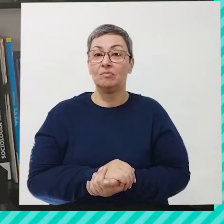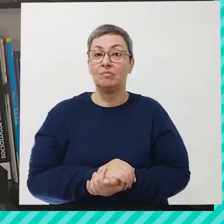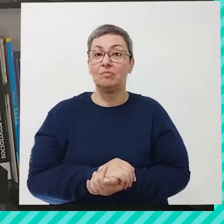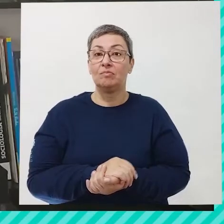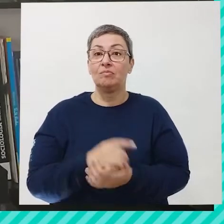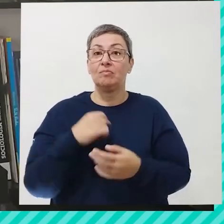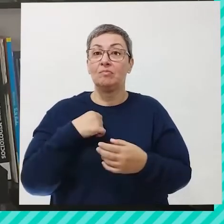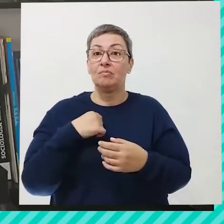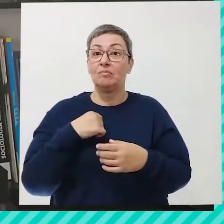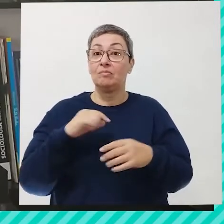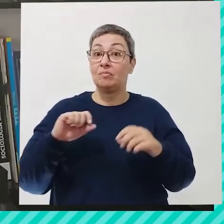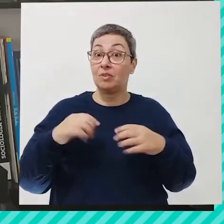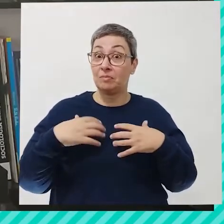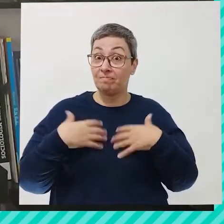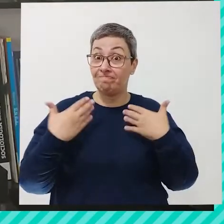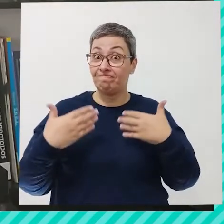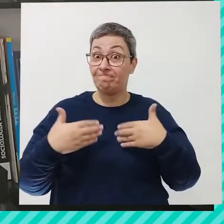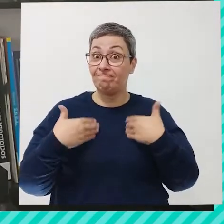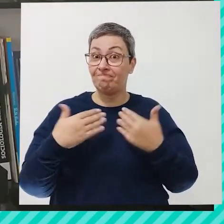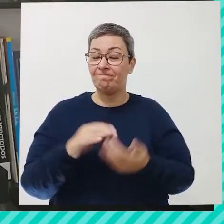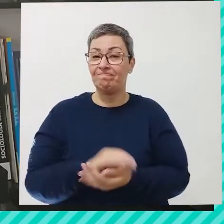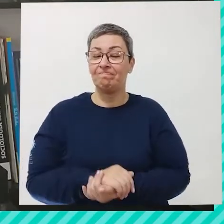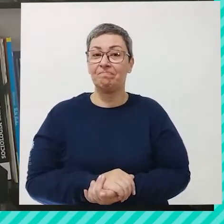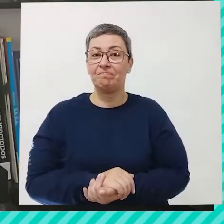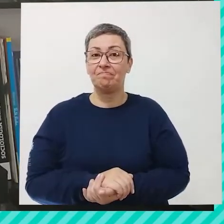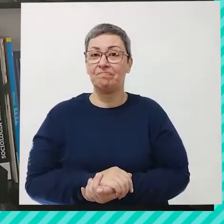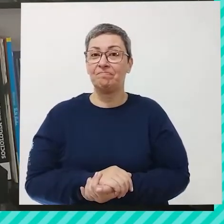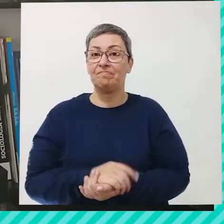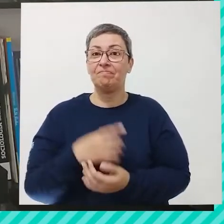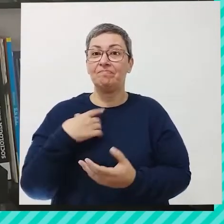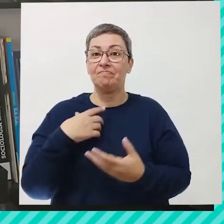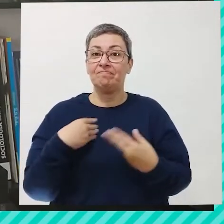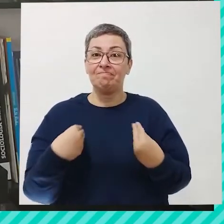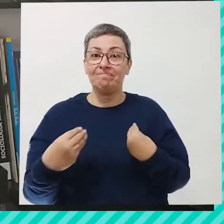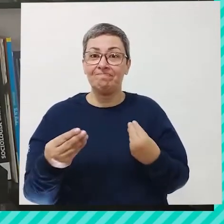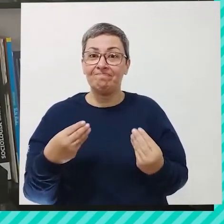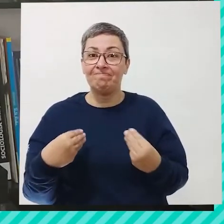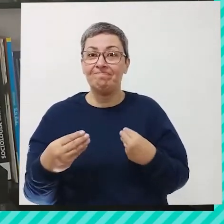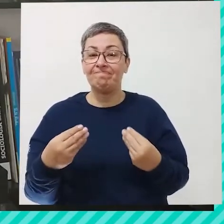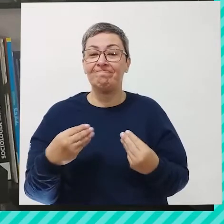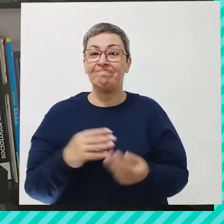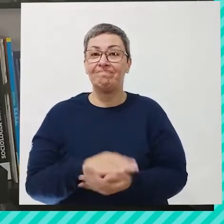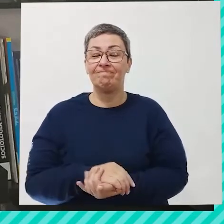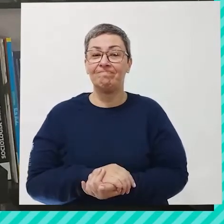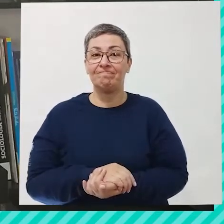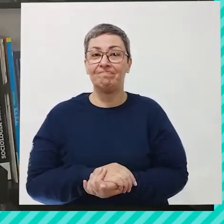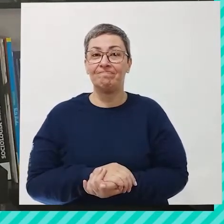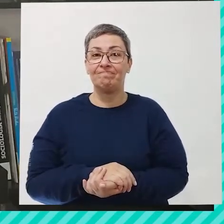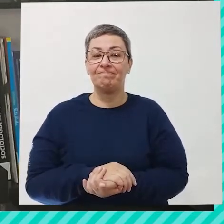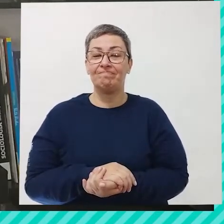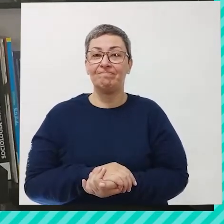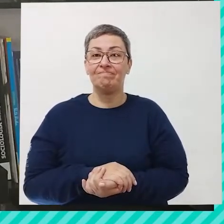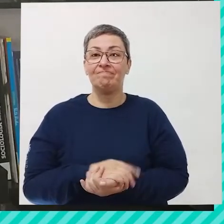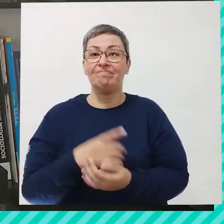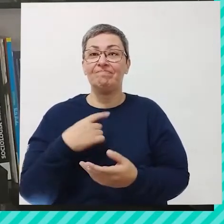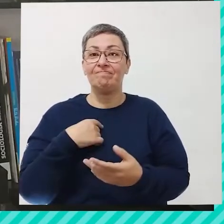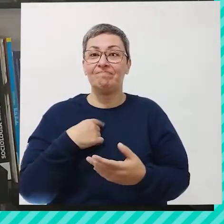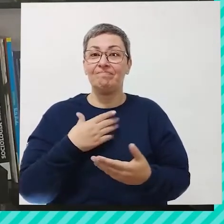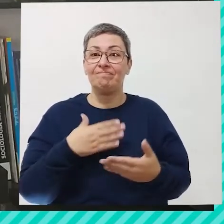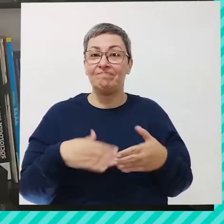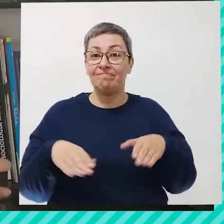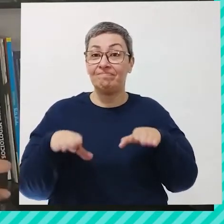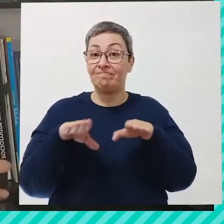o otimismo, a flexibilidade, o